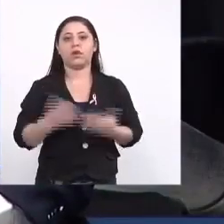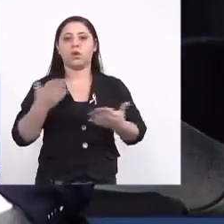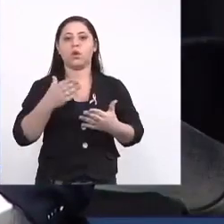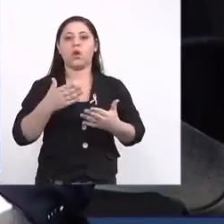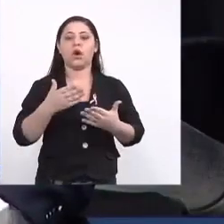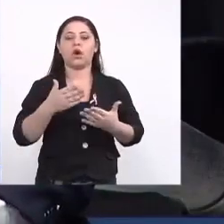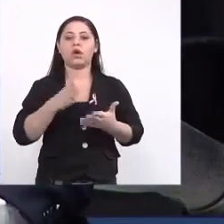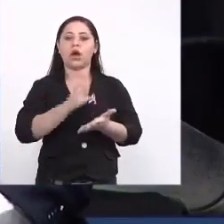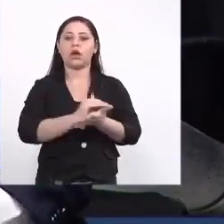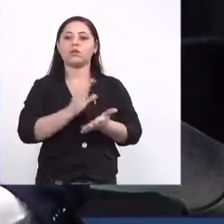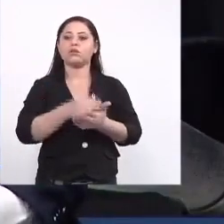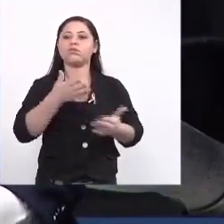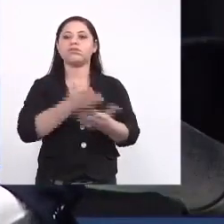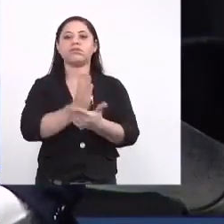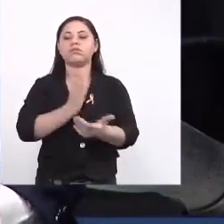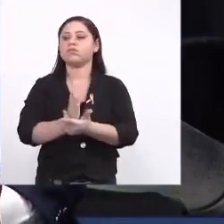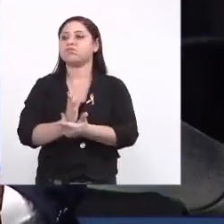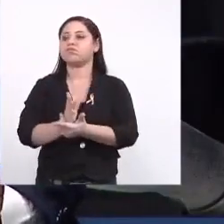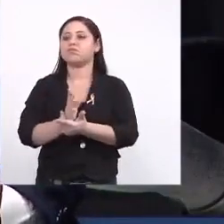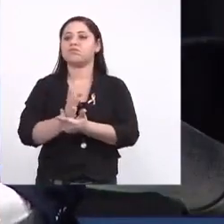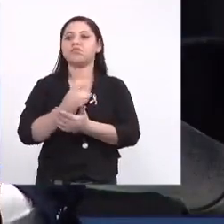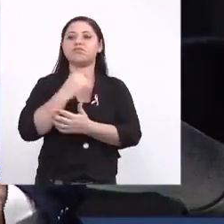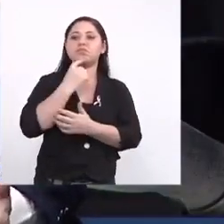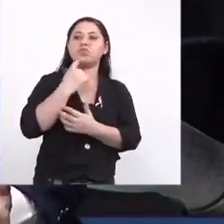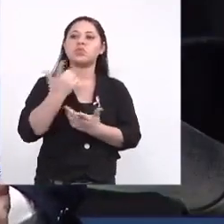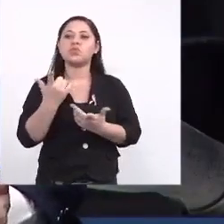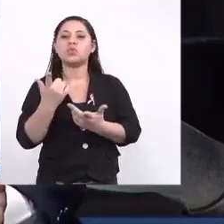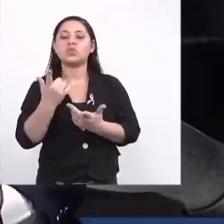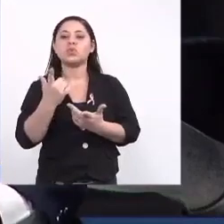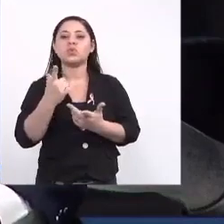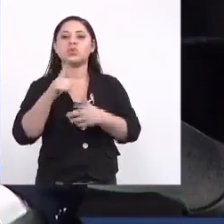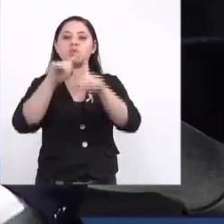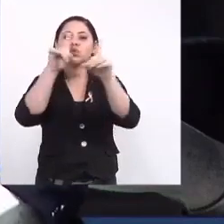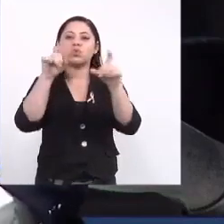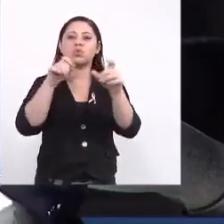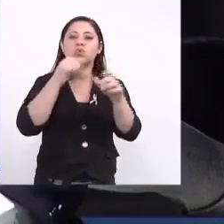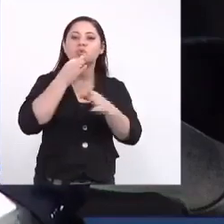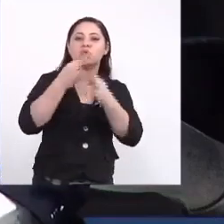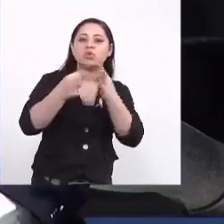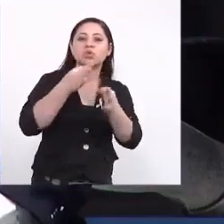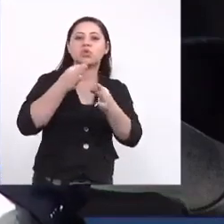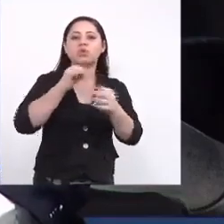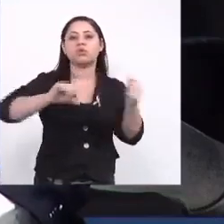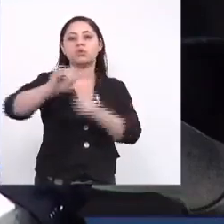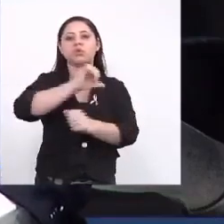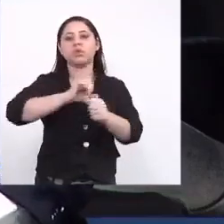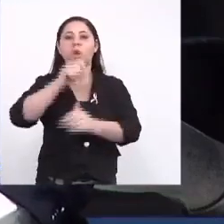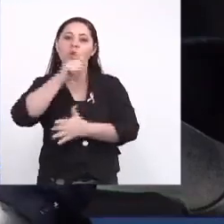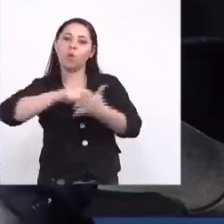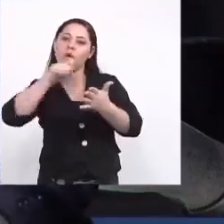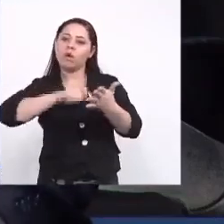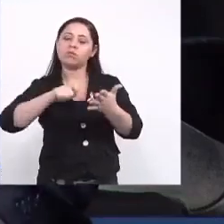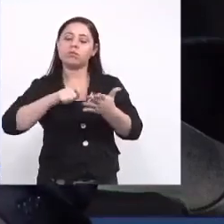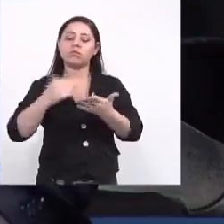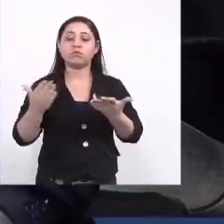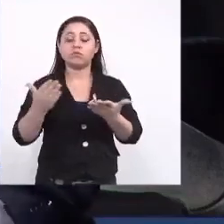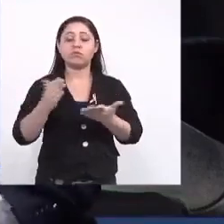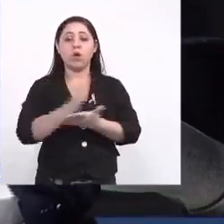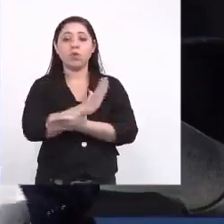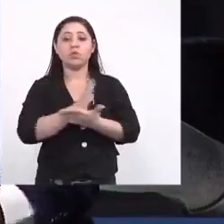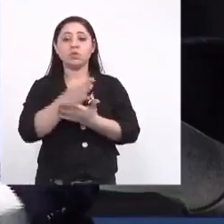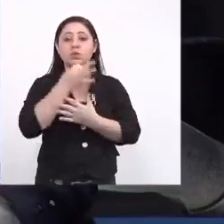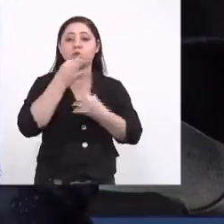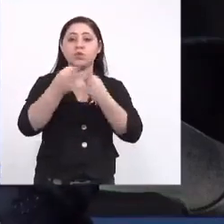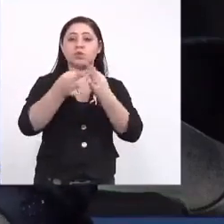aprovação a ata. Se alguém tiver alguma sugestão de alteração, quiser fazer alguma correção, alguma